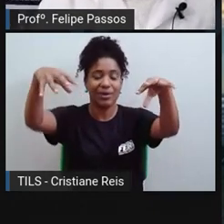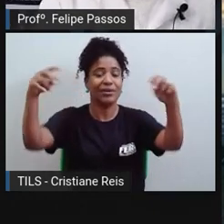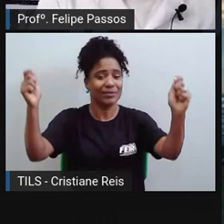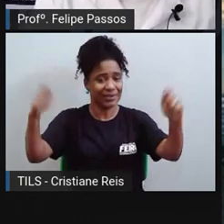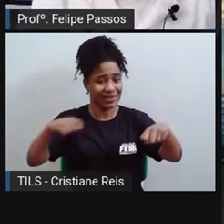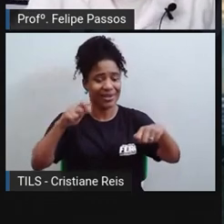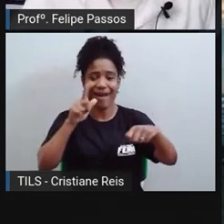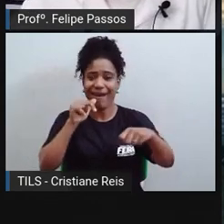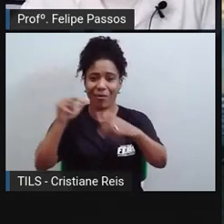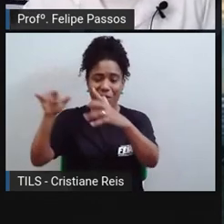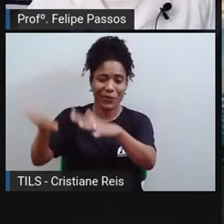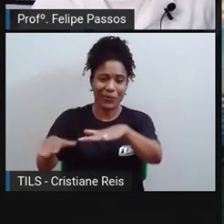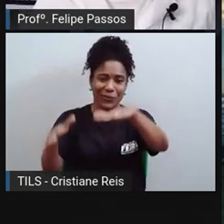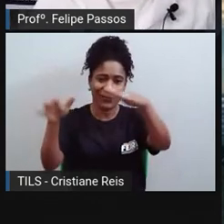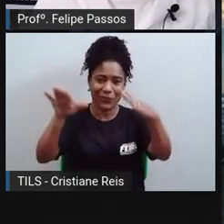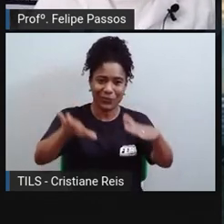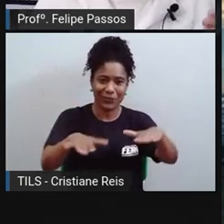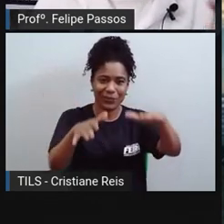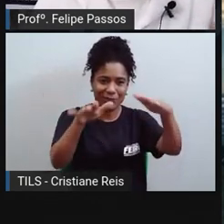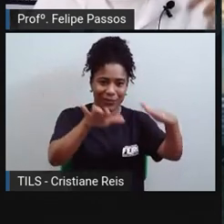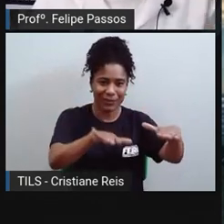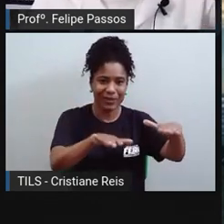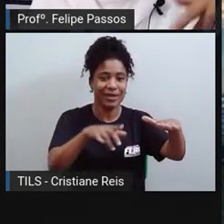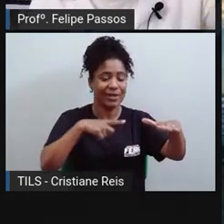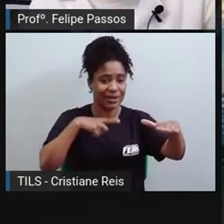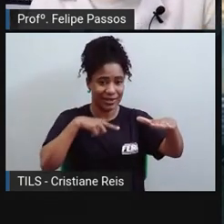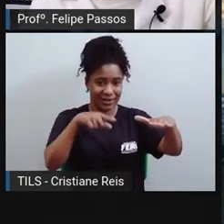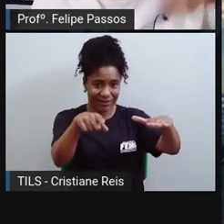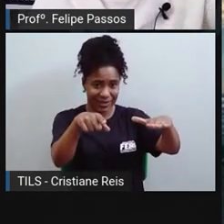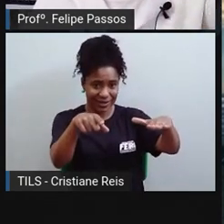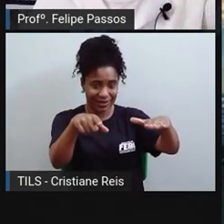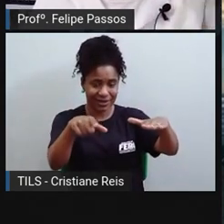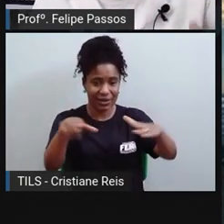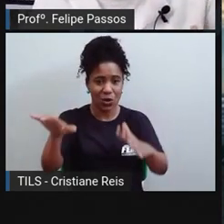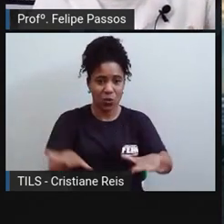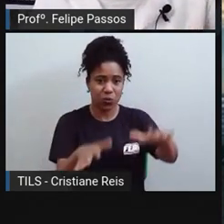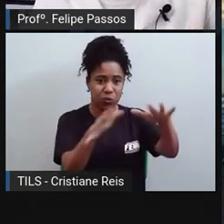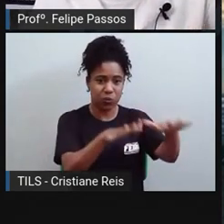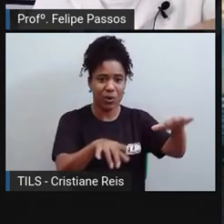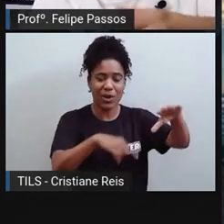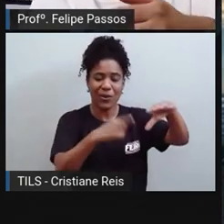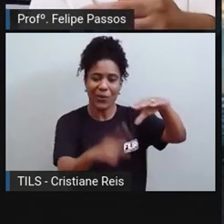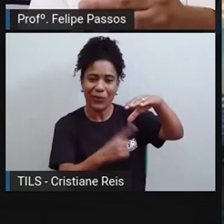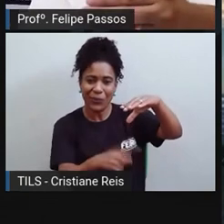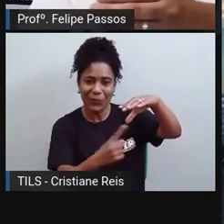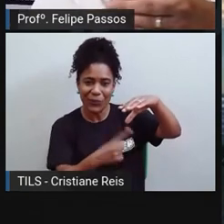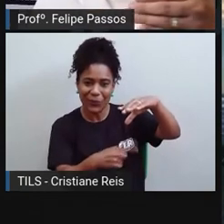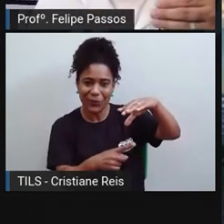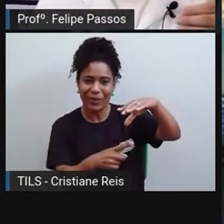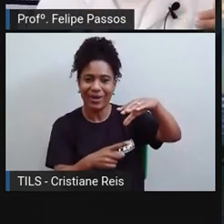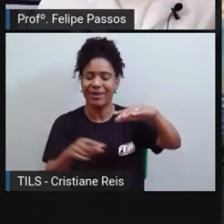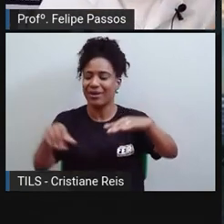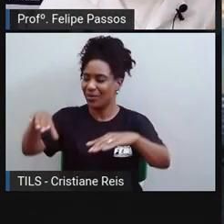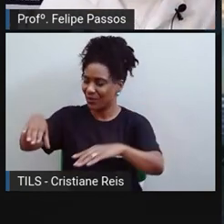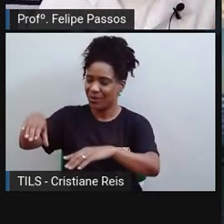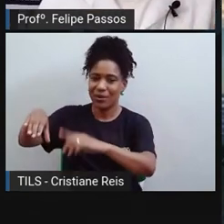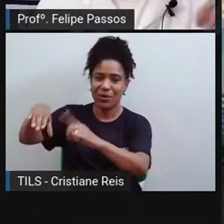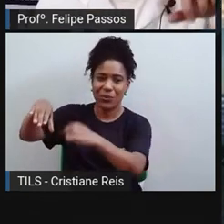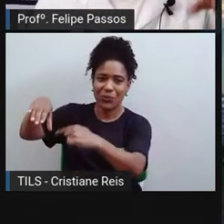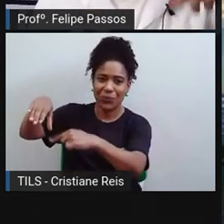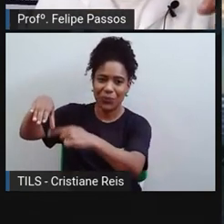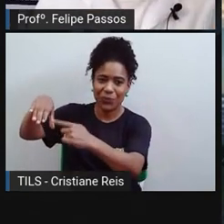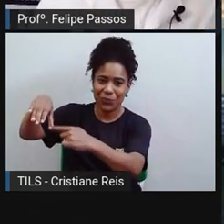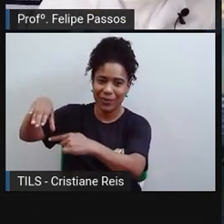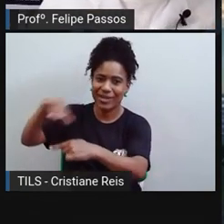Então, conforme a maré enche, essas hélices giram para um lado e vão produzir energia elétrica. Conforme a maré desce,